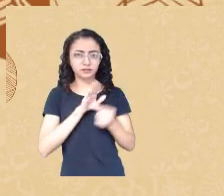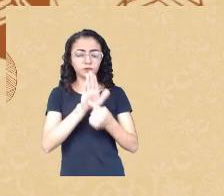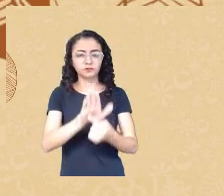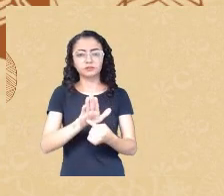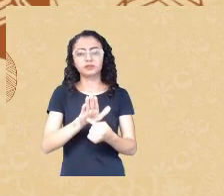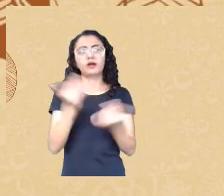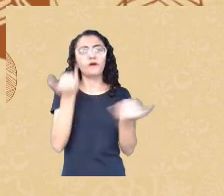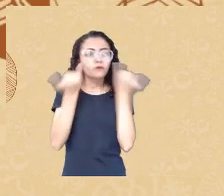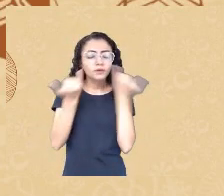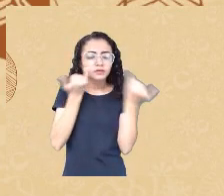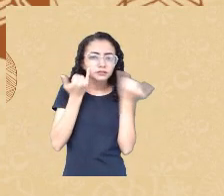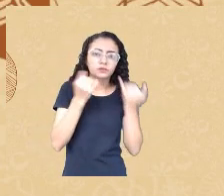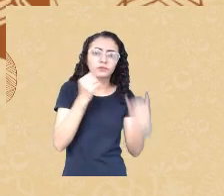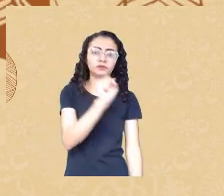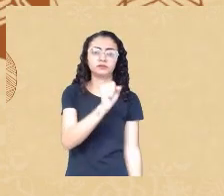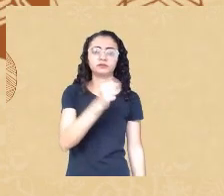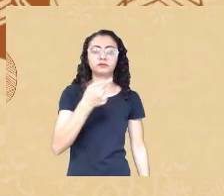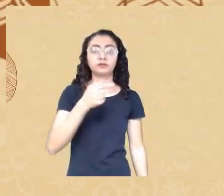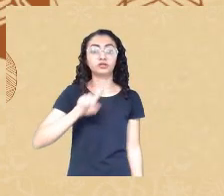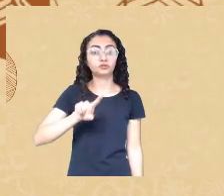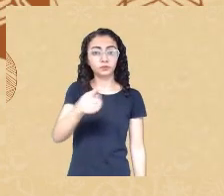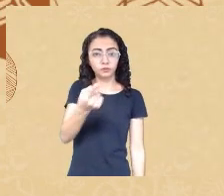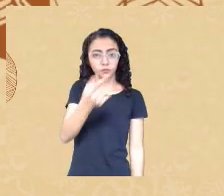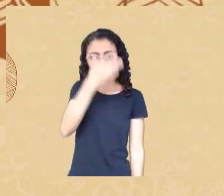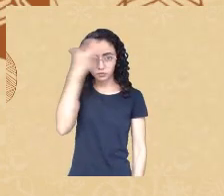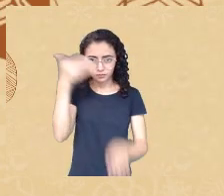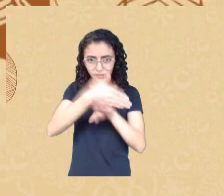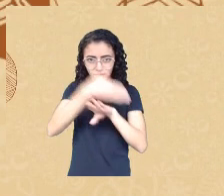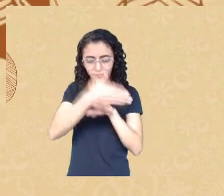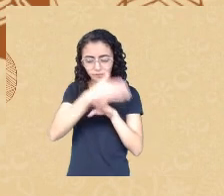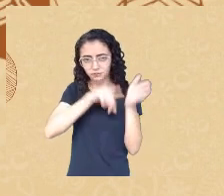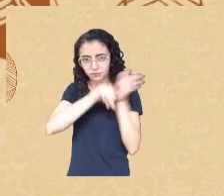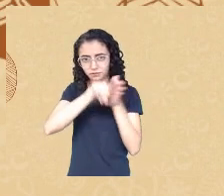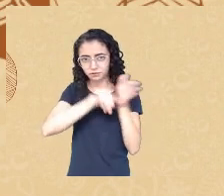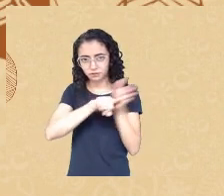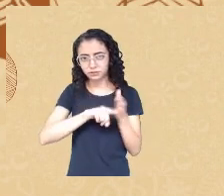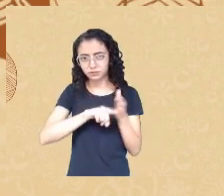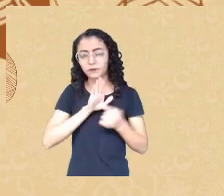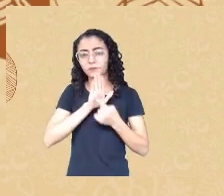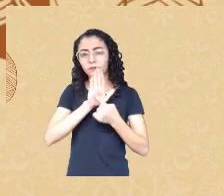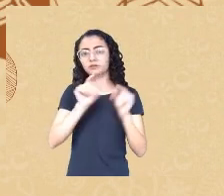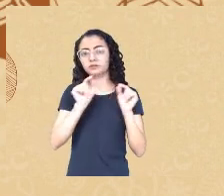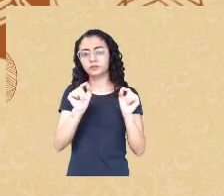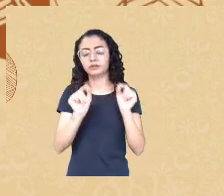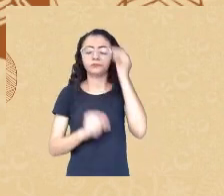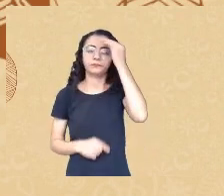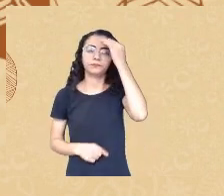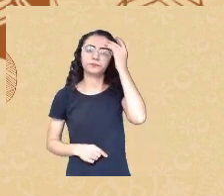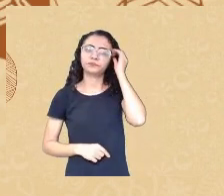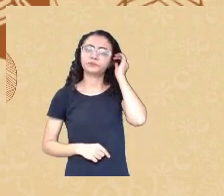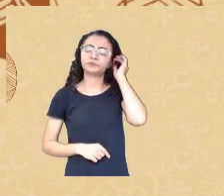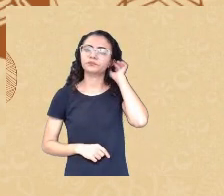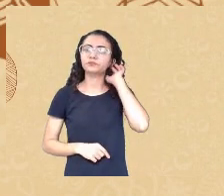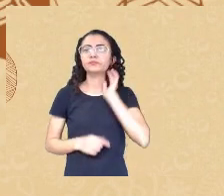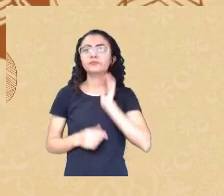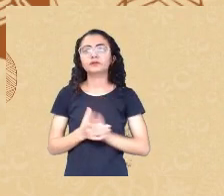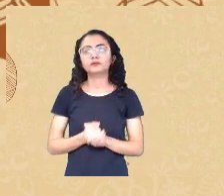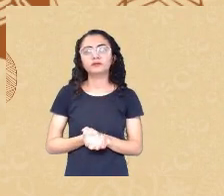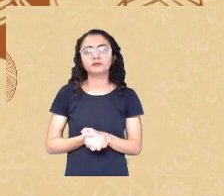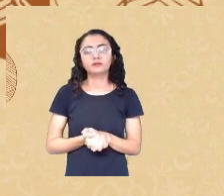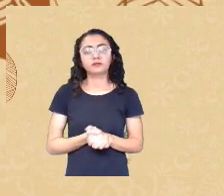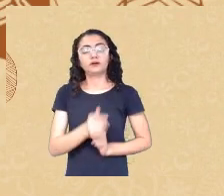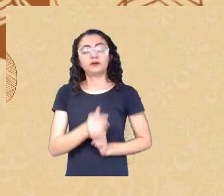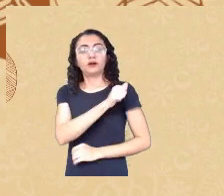mostra a probabilidade na primeira linha horizontal a probabilidade de estudantes submeterem